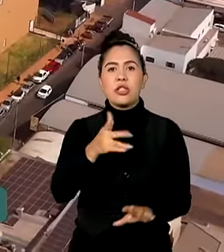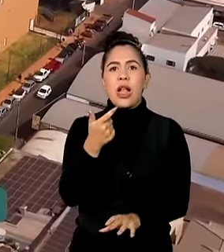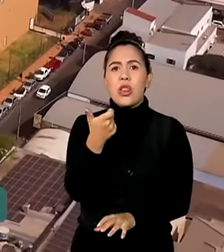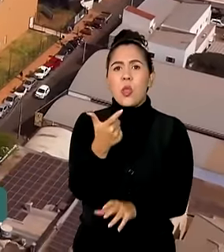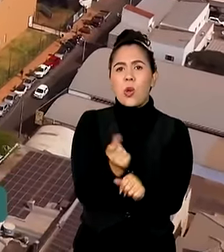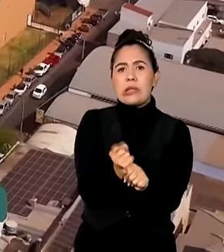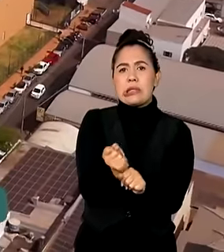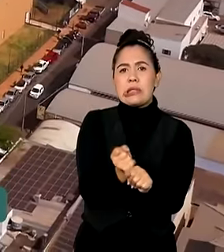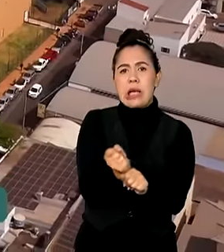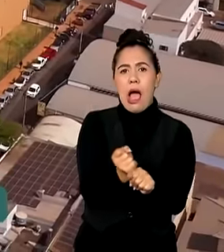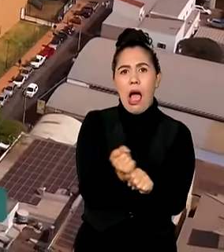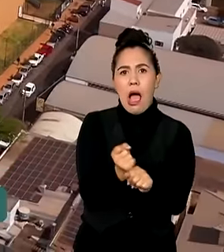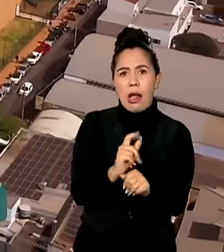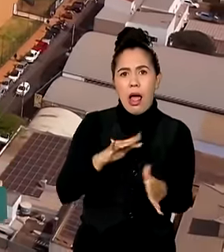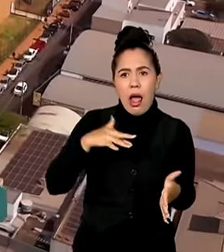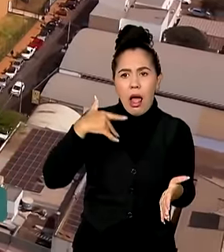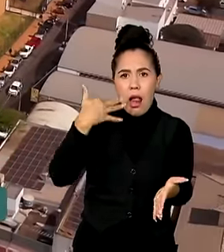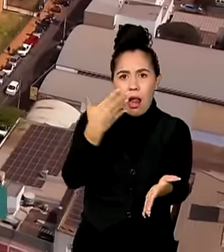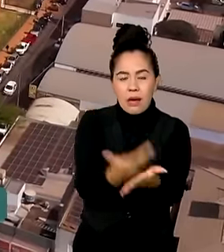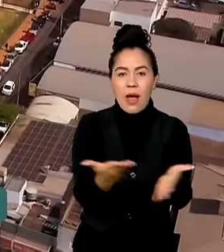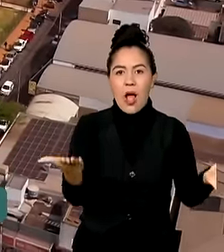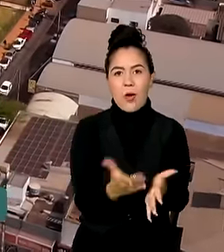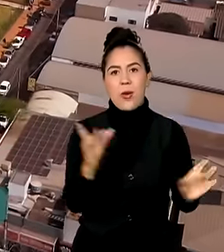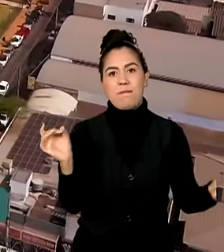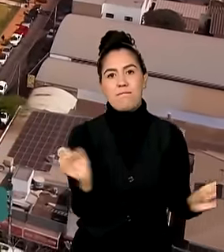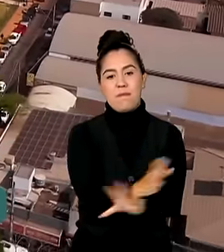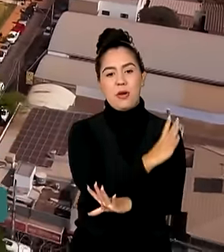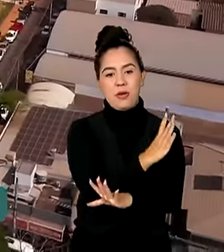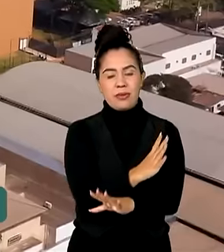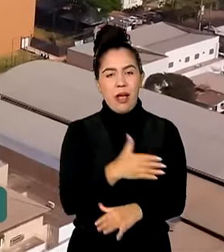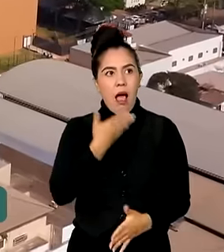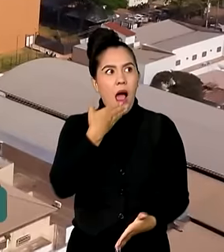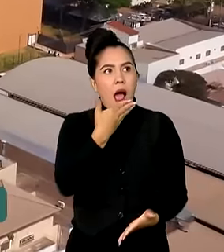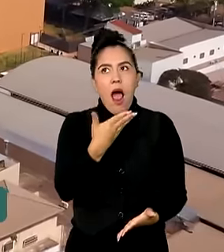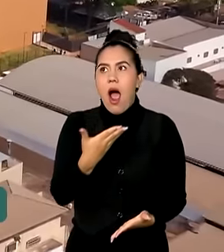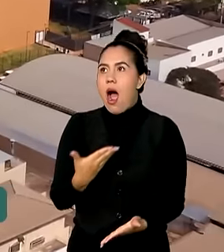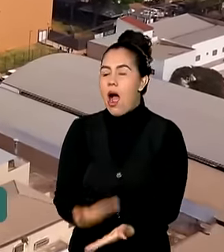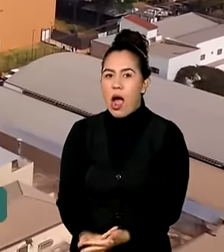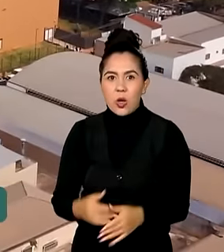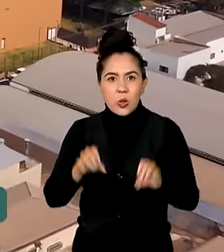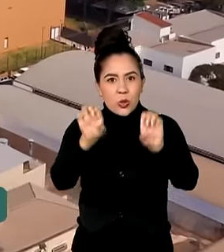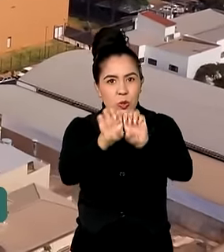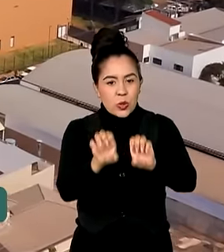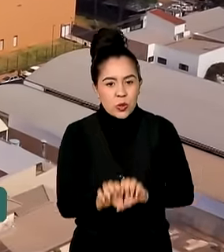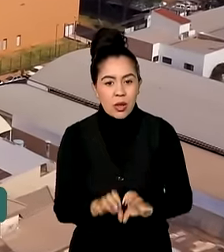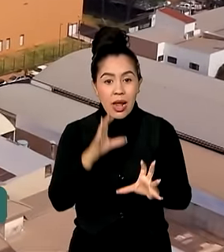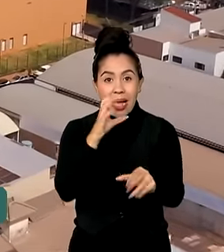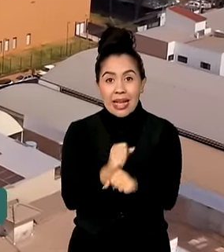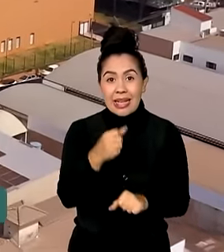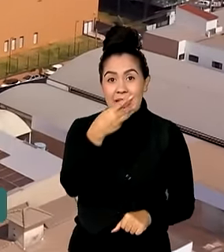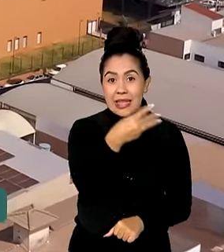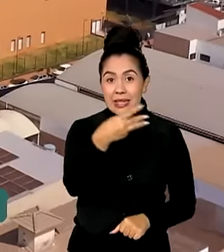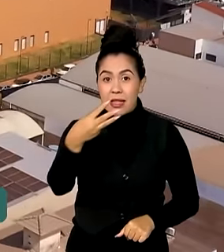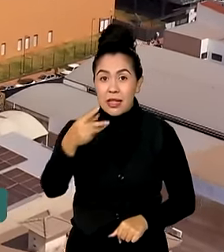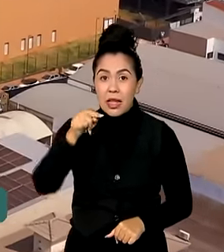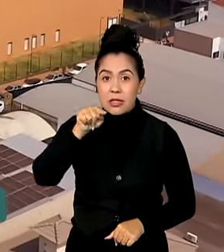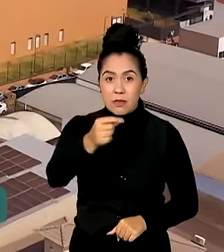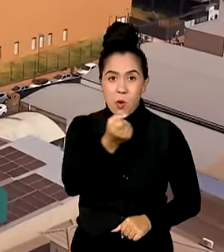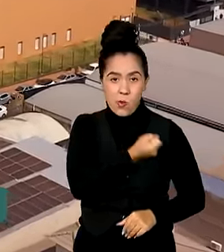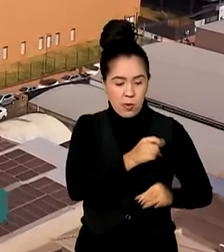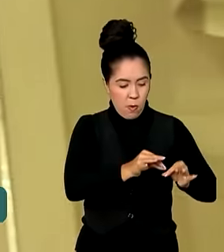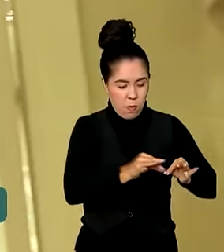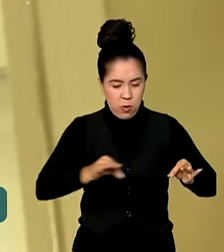anos do início das obras. E a estrutura impressiona. São quase 33 mil metros quadrados de área